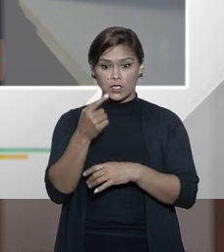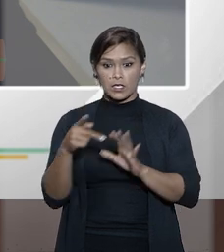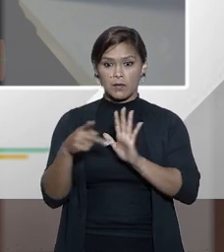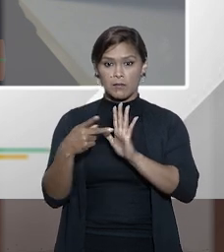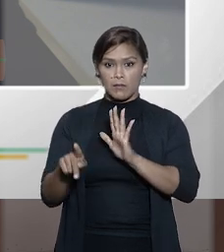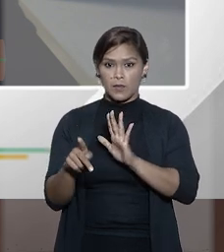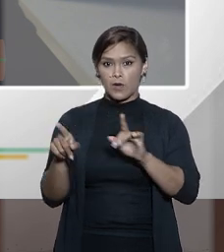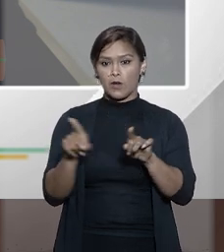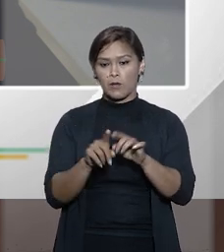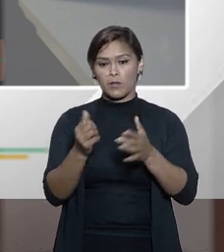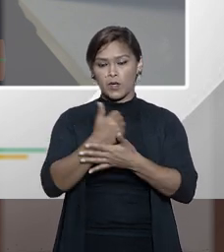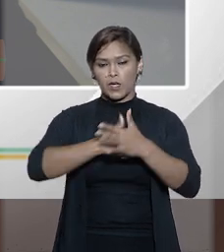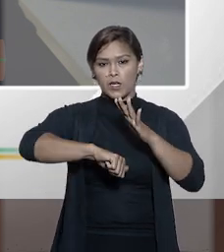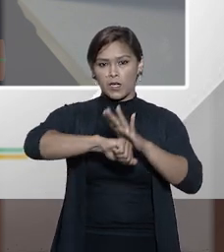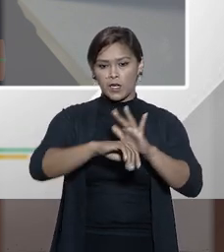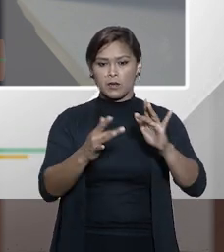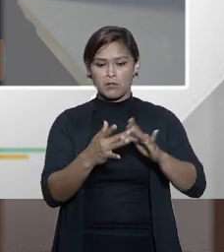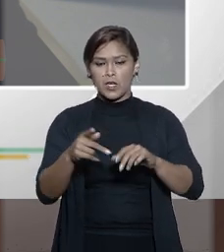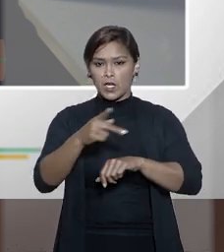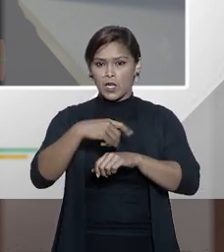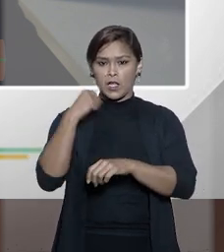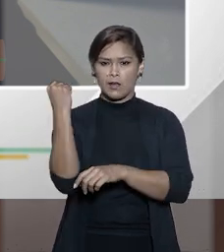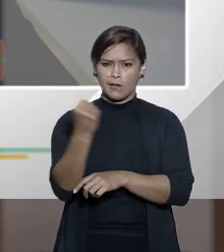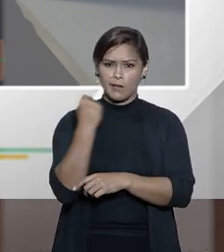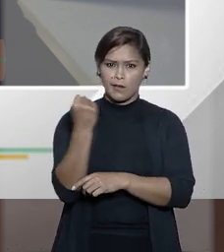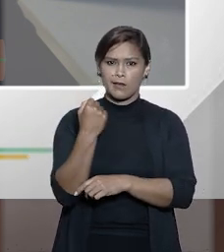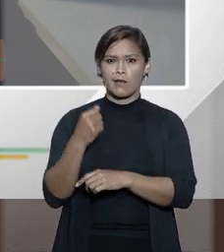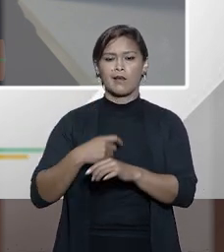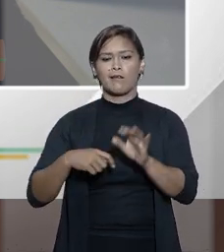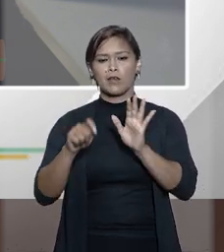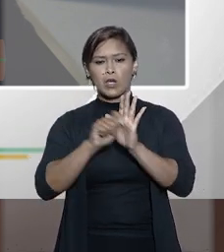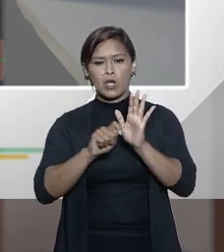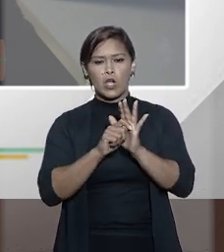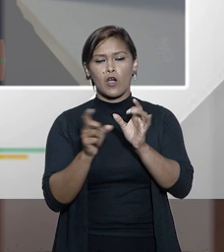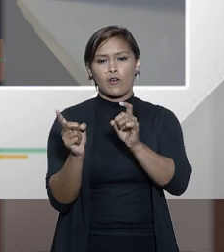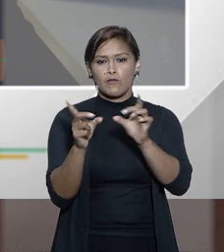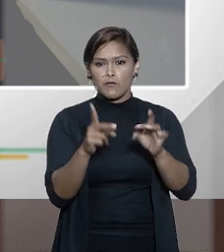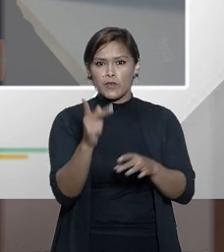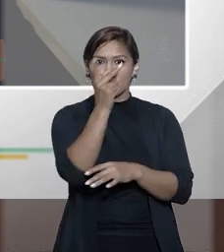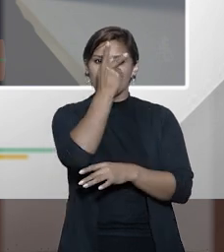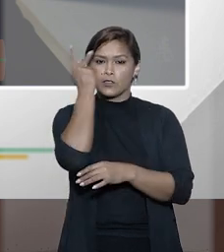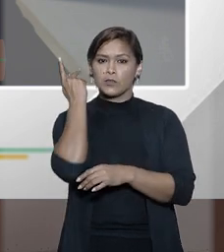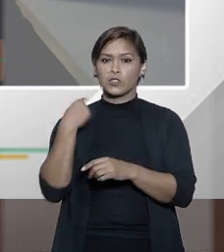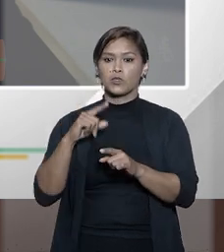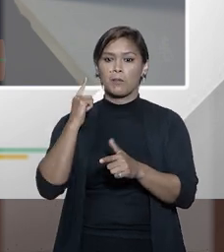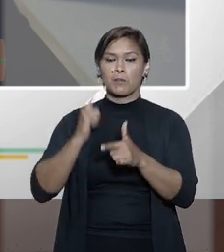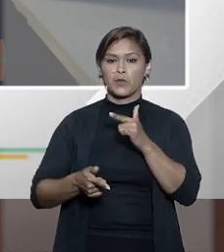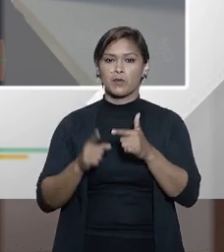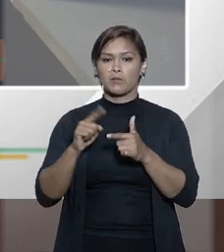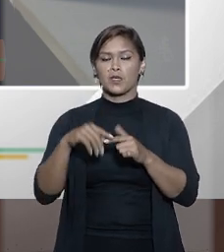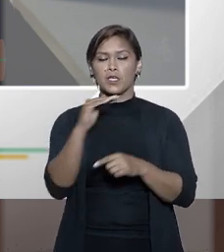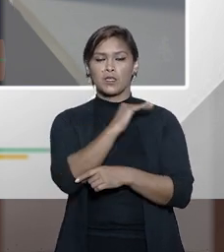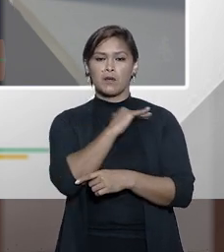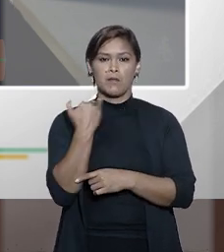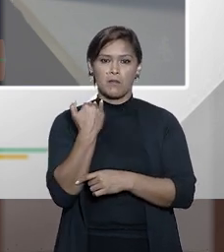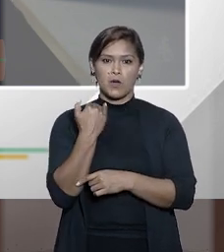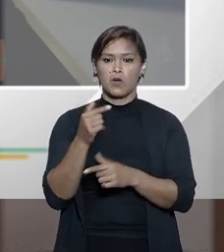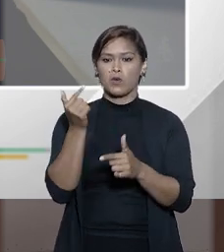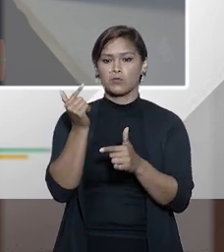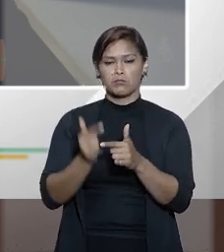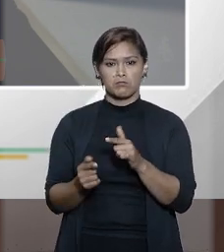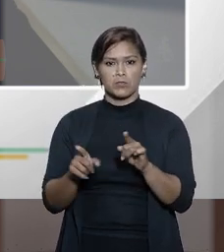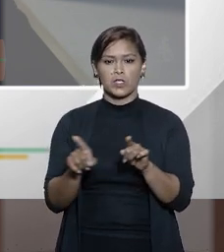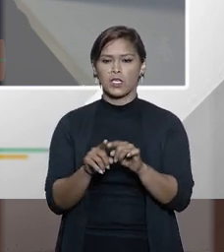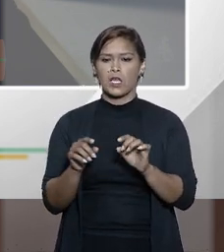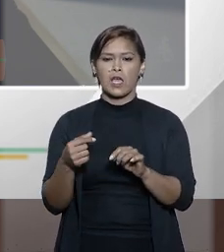relacionados a crimes transnacionais graves como o tráfico de pessoas tráfico de seres humanos ou homicídio porque